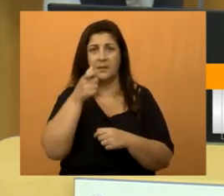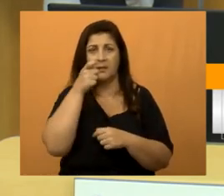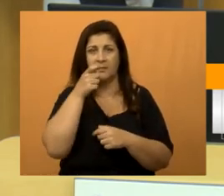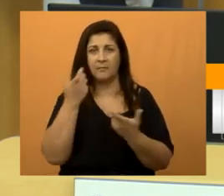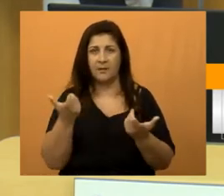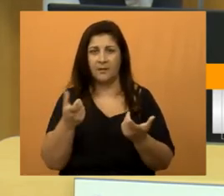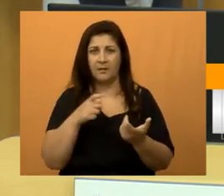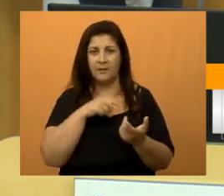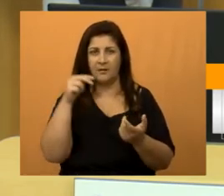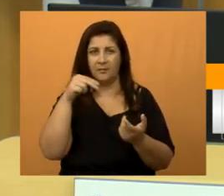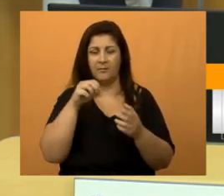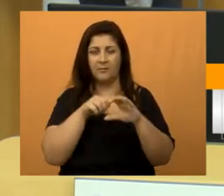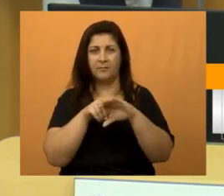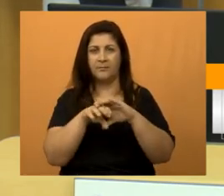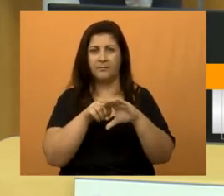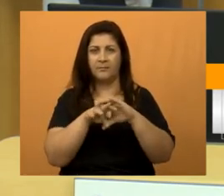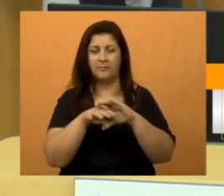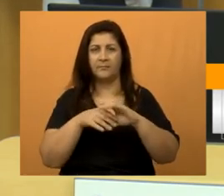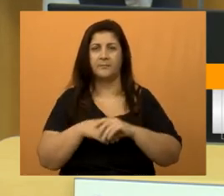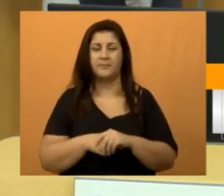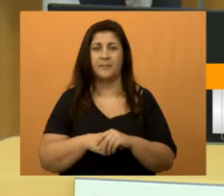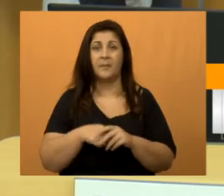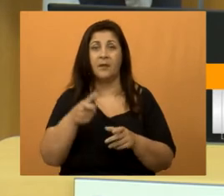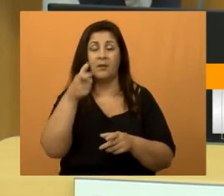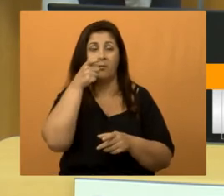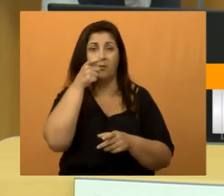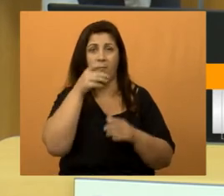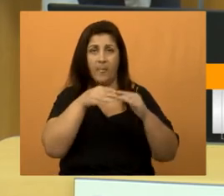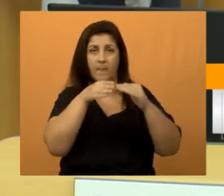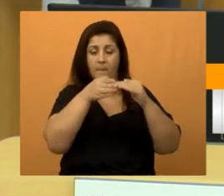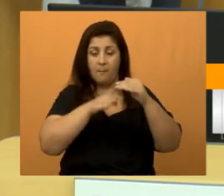novela da Rede Globo? Olha lá. Olha o buraco.